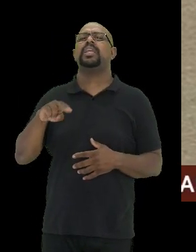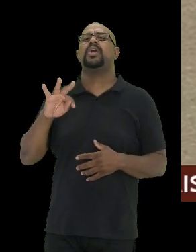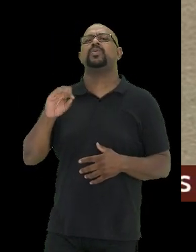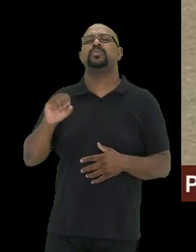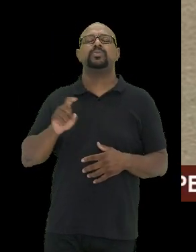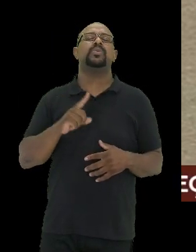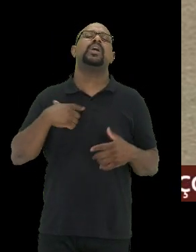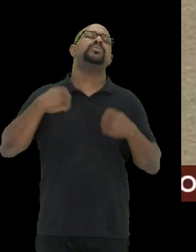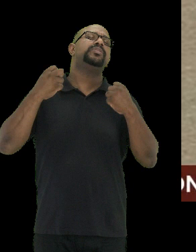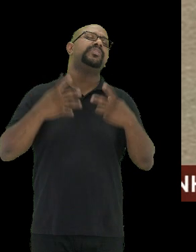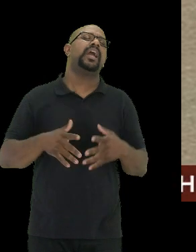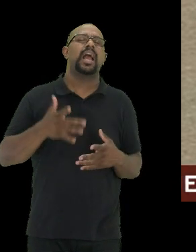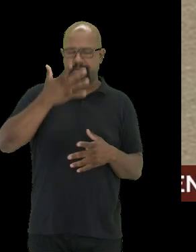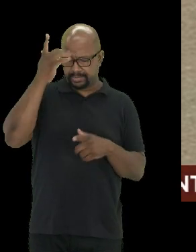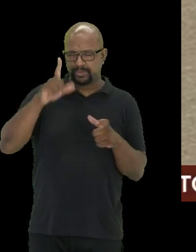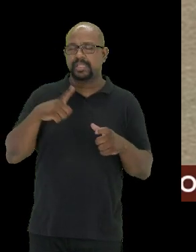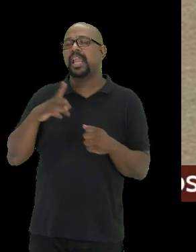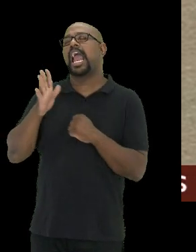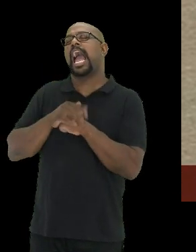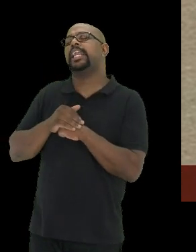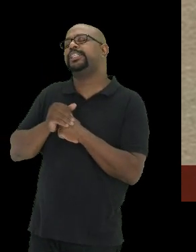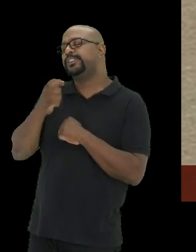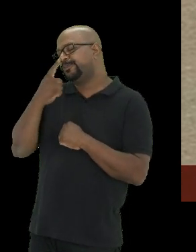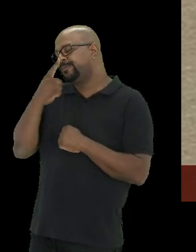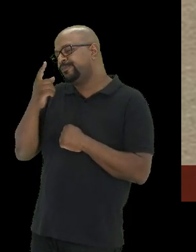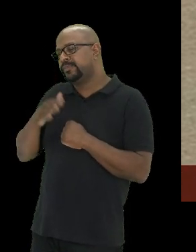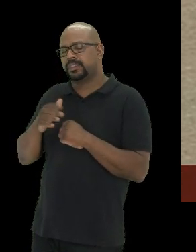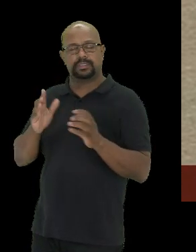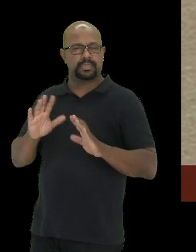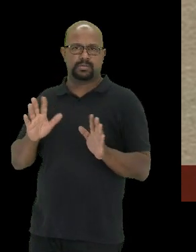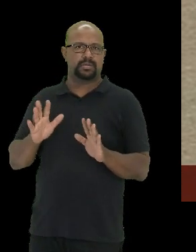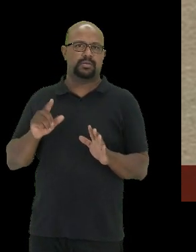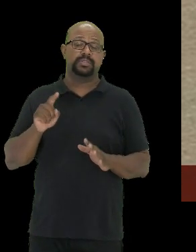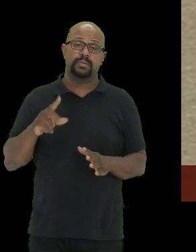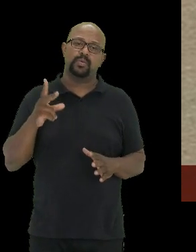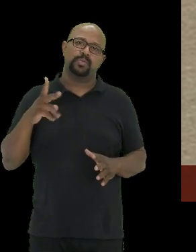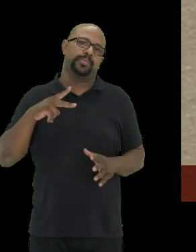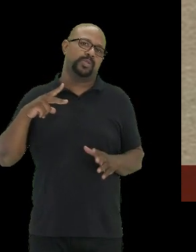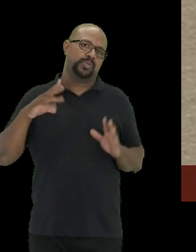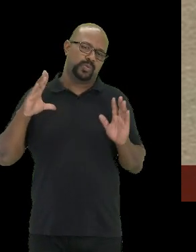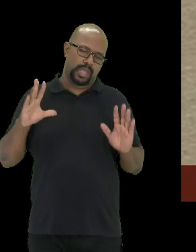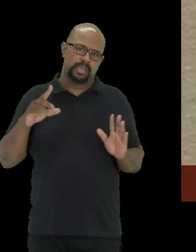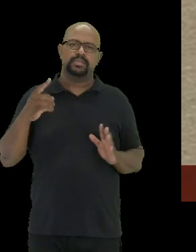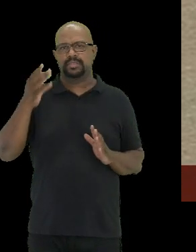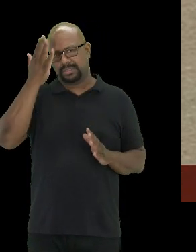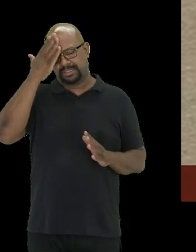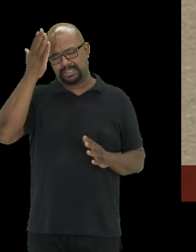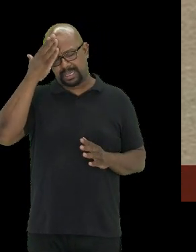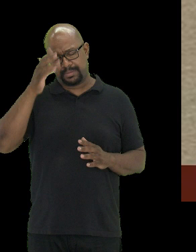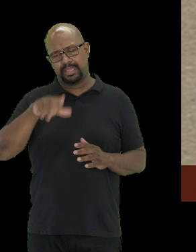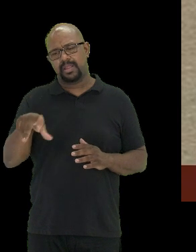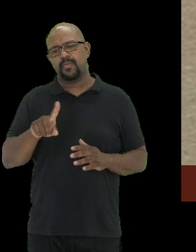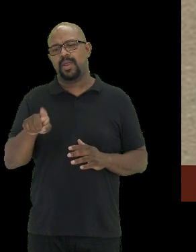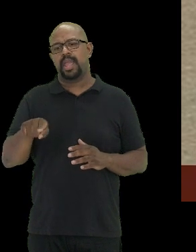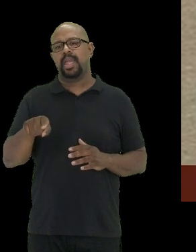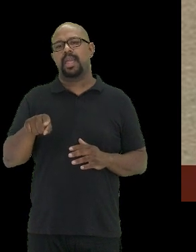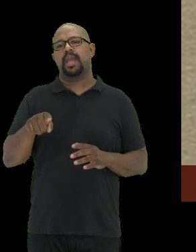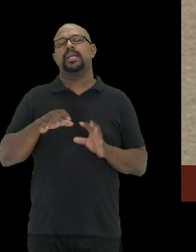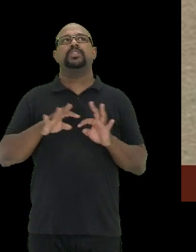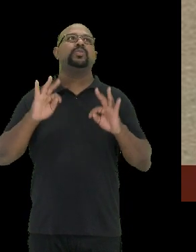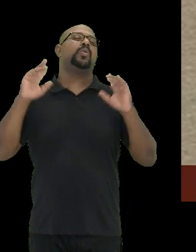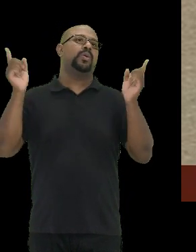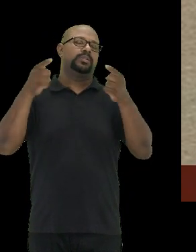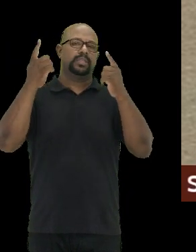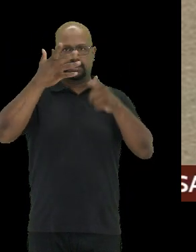exatamente fazer com as pessoas que engainham a fé. Isso é muito pessoal, muitos que sabem que não vai ser transversal a todas as